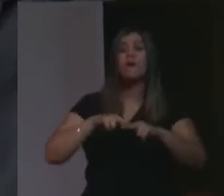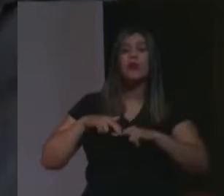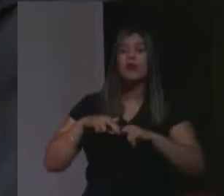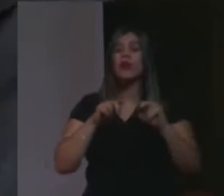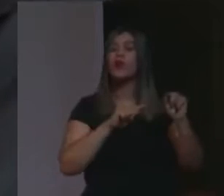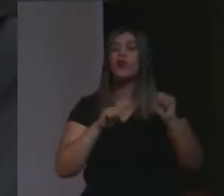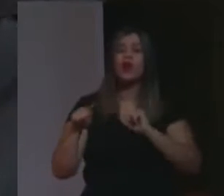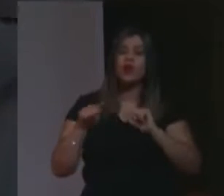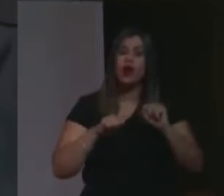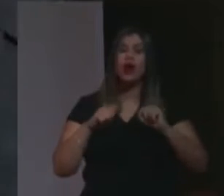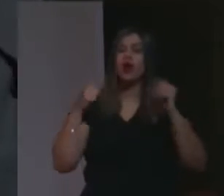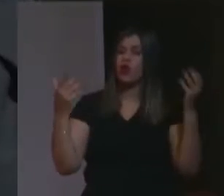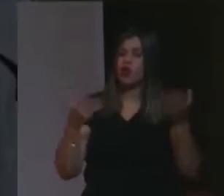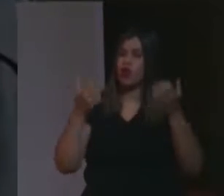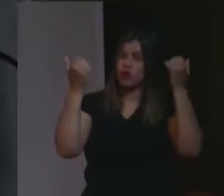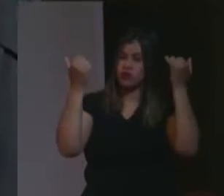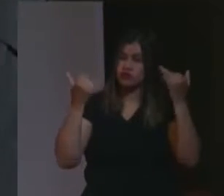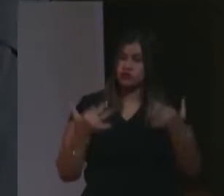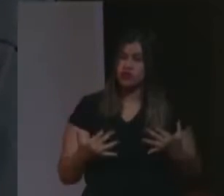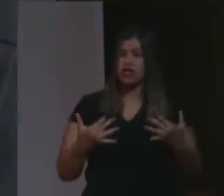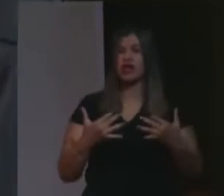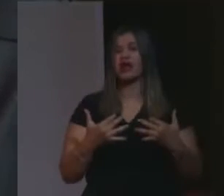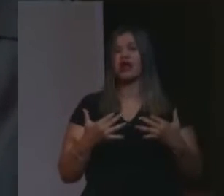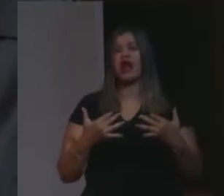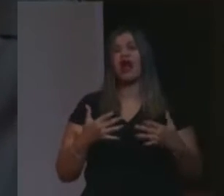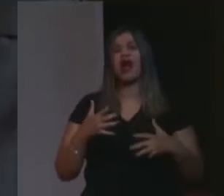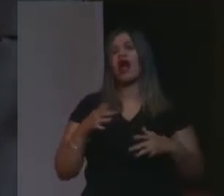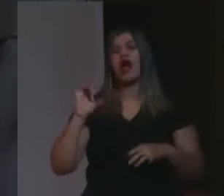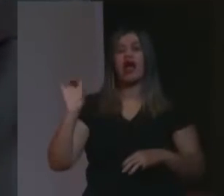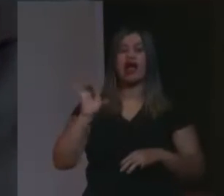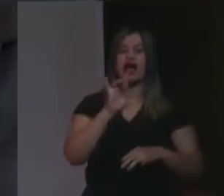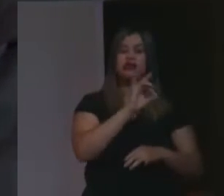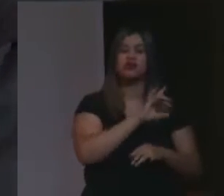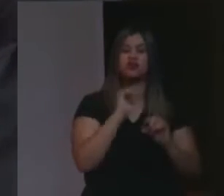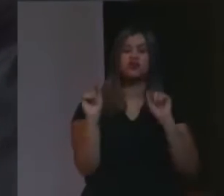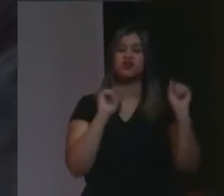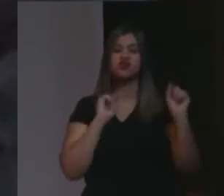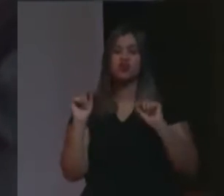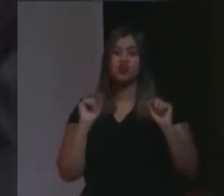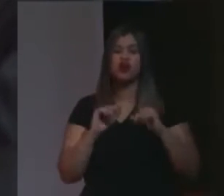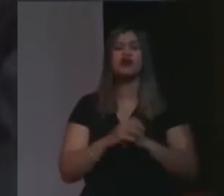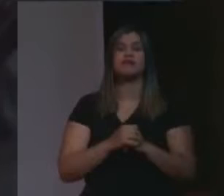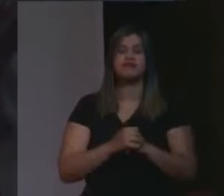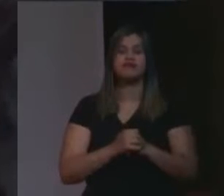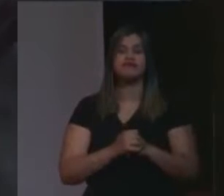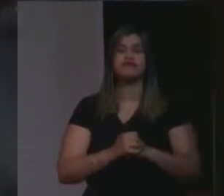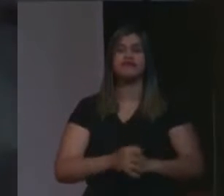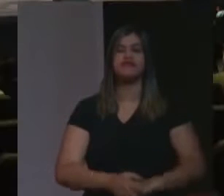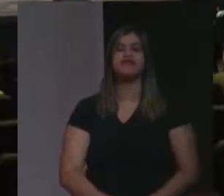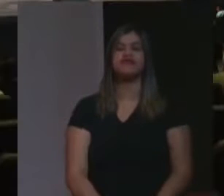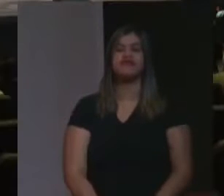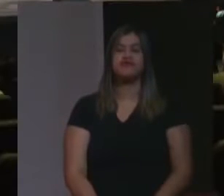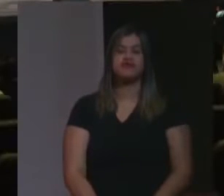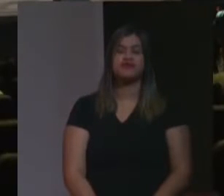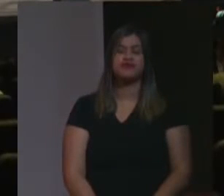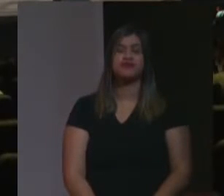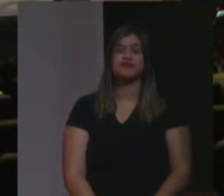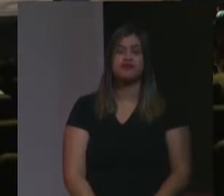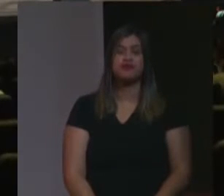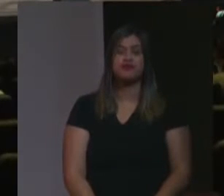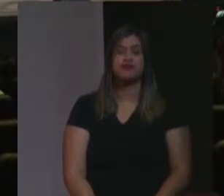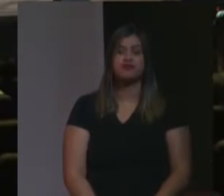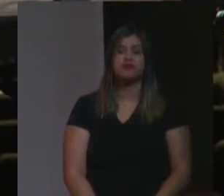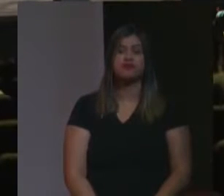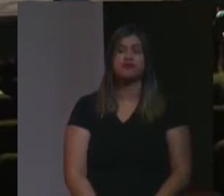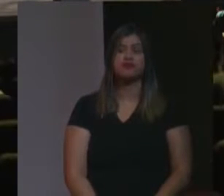hoje dizer a cada um dos senhores e a cada uma das senhoras, é que nós precisamos dar